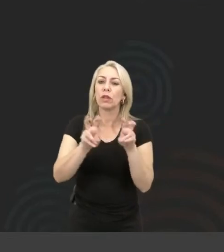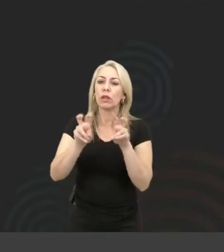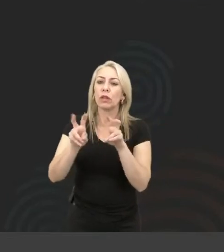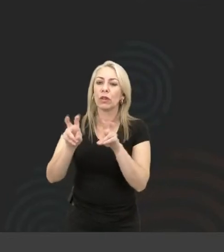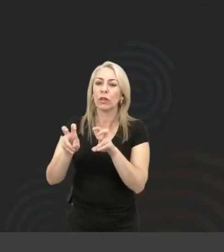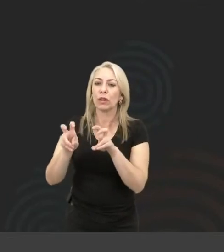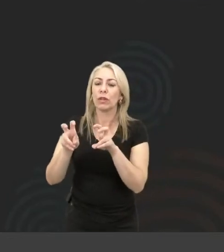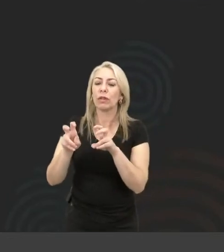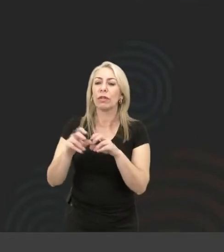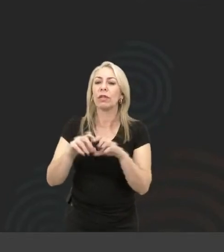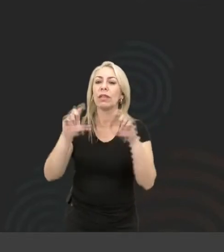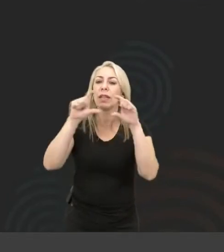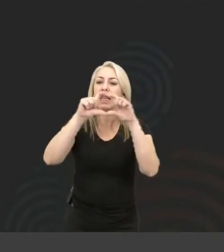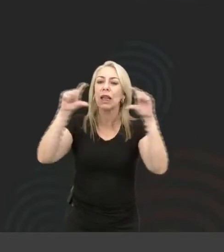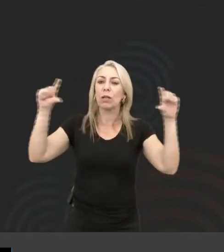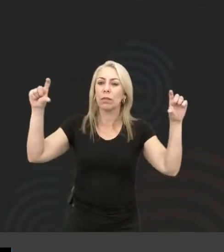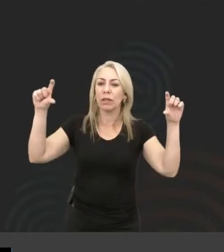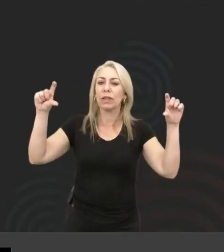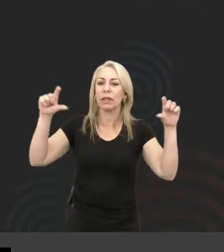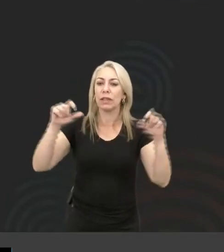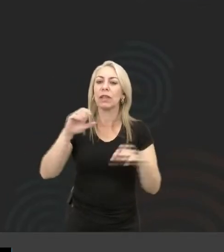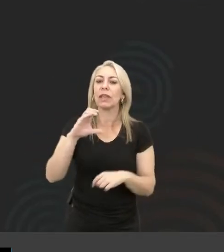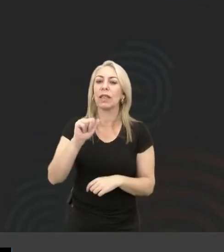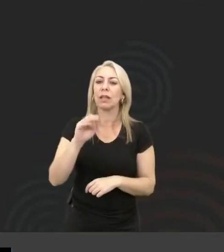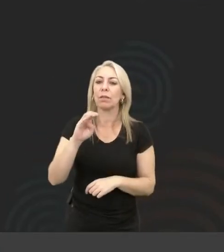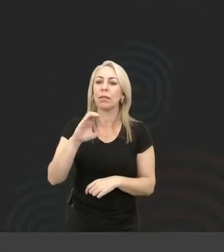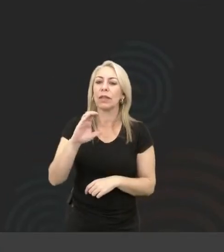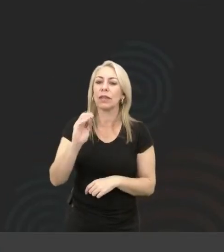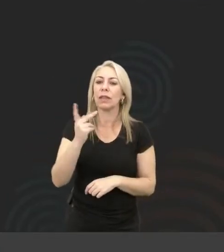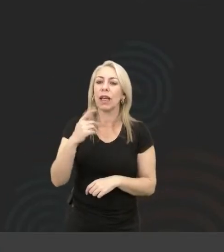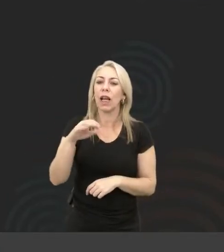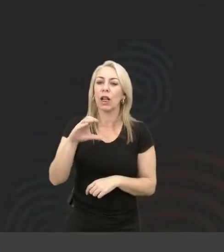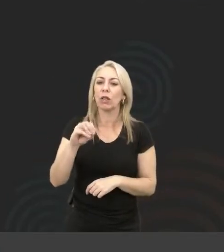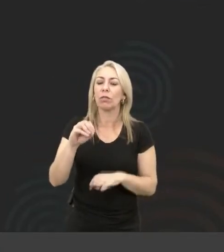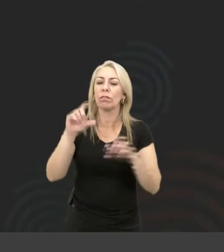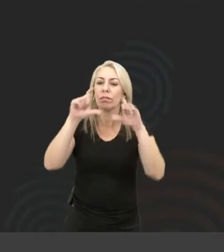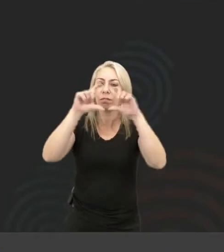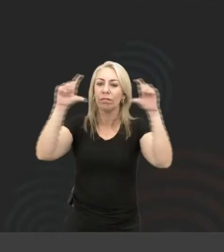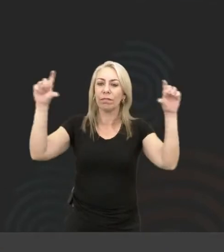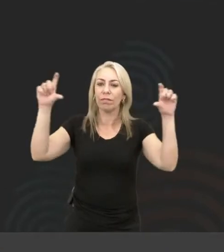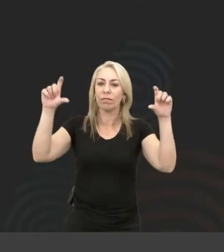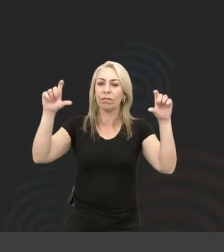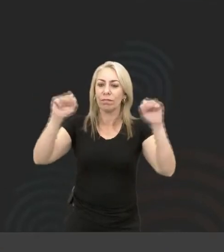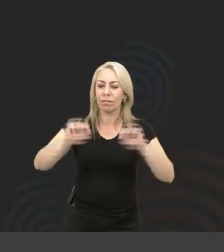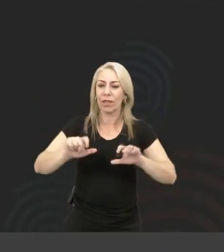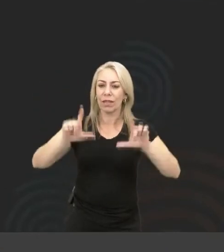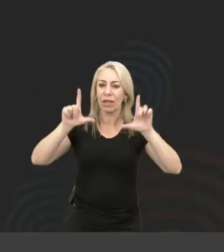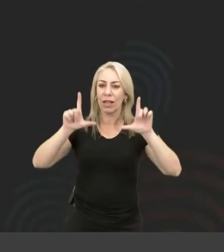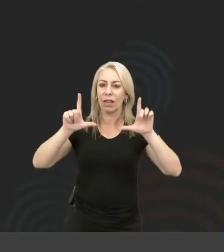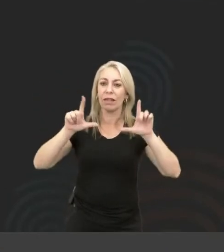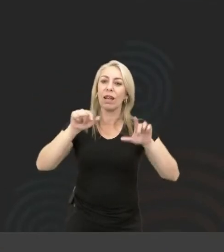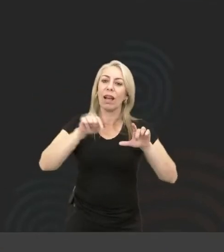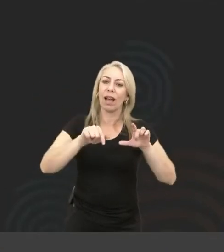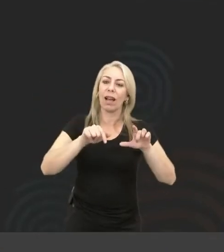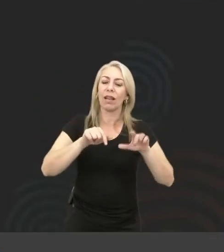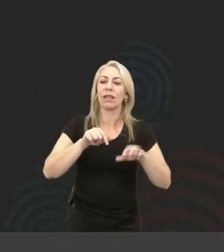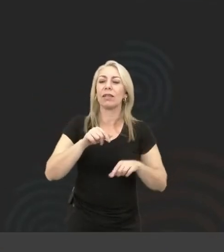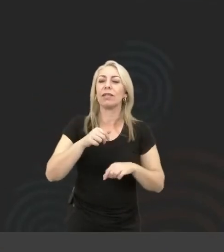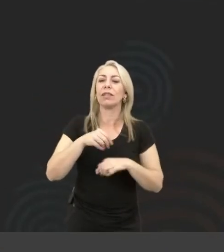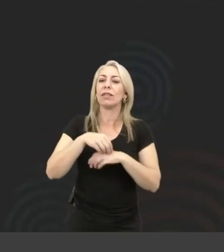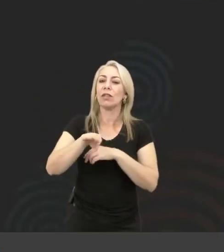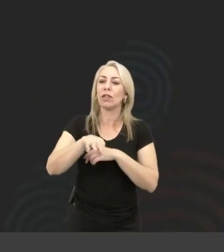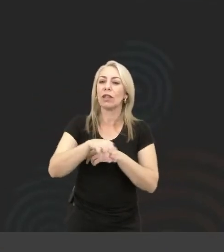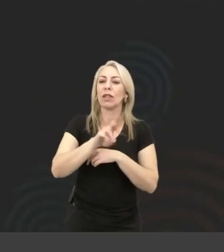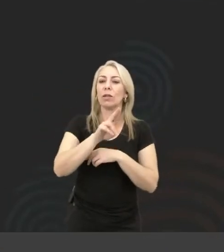né? Os cabeçalhos da sua tela. Isso aí vale tanto pra galera de UX quanto pra galera de